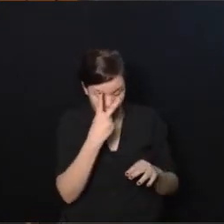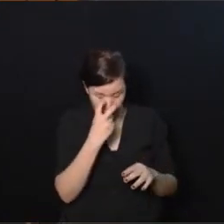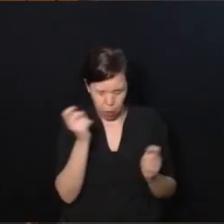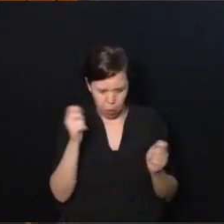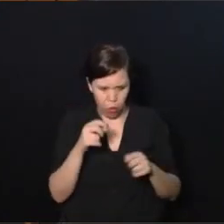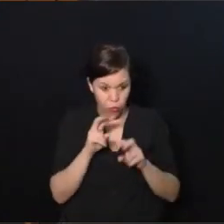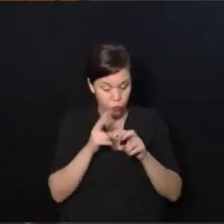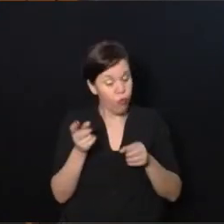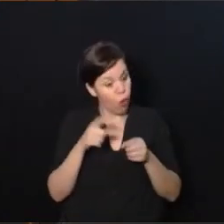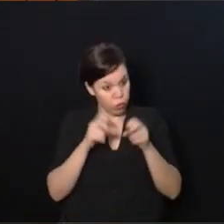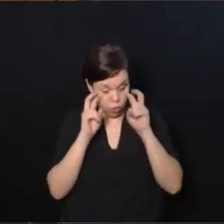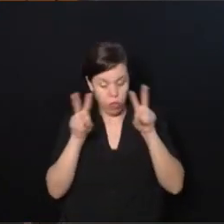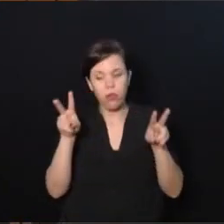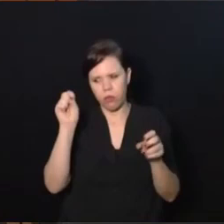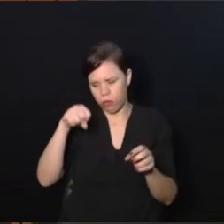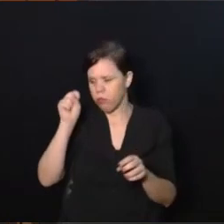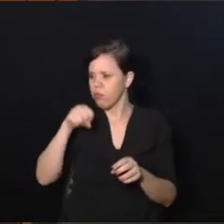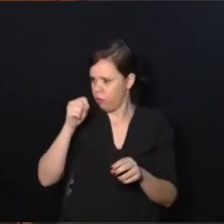acredito.